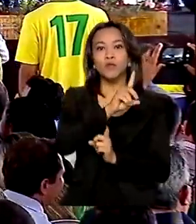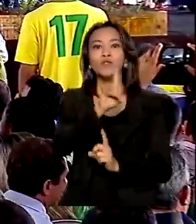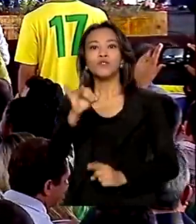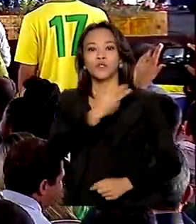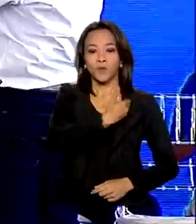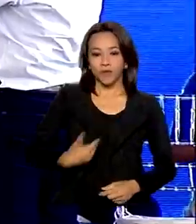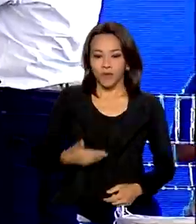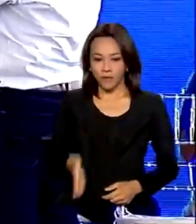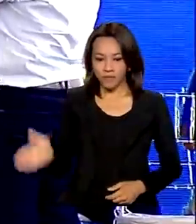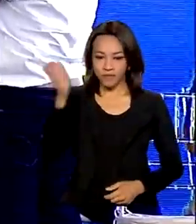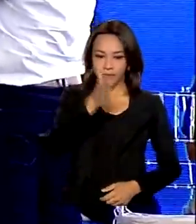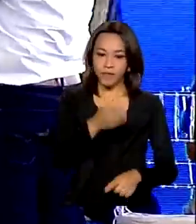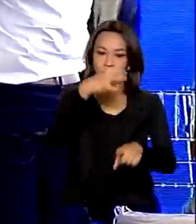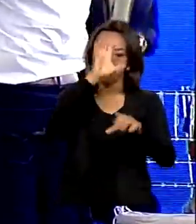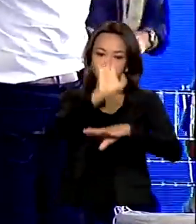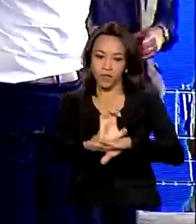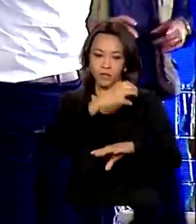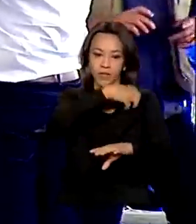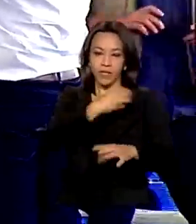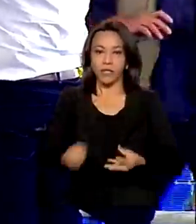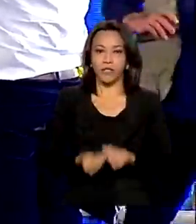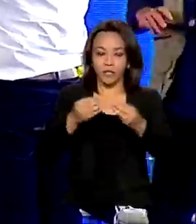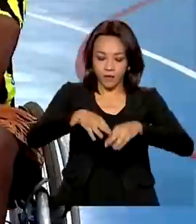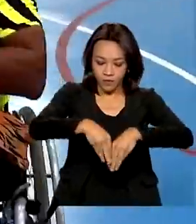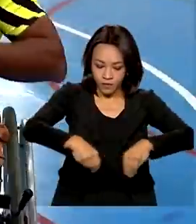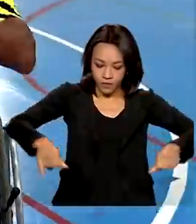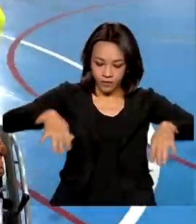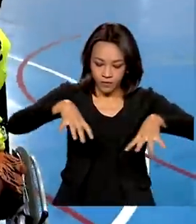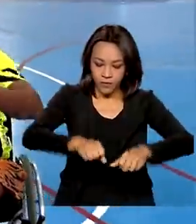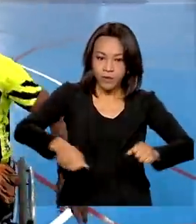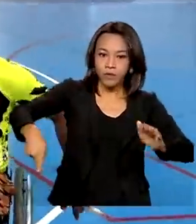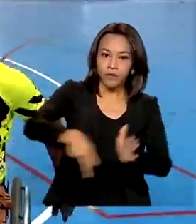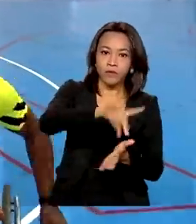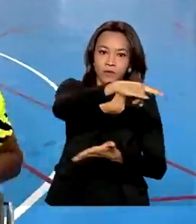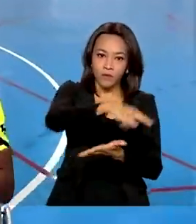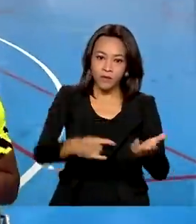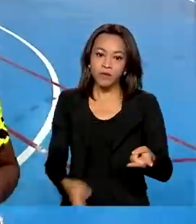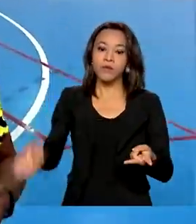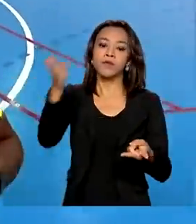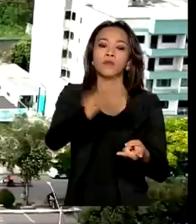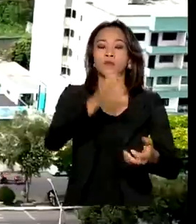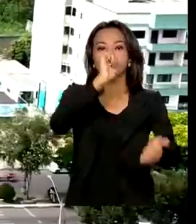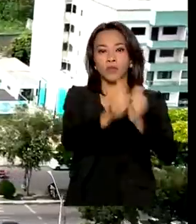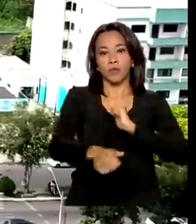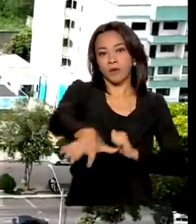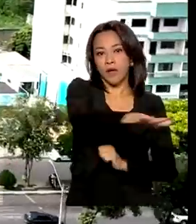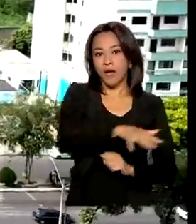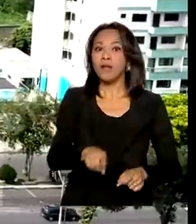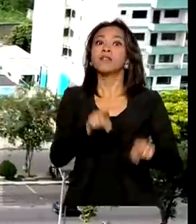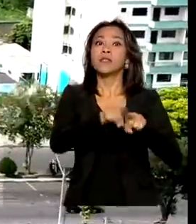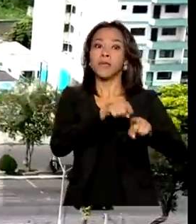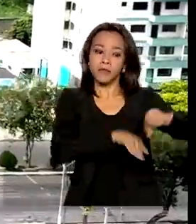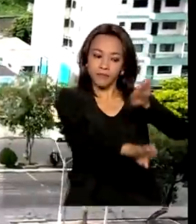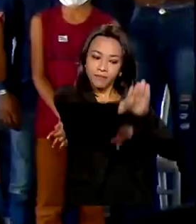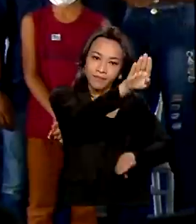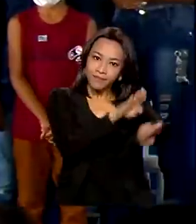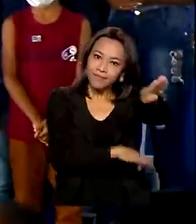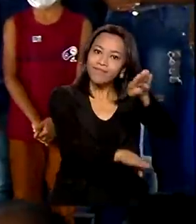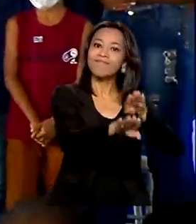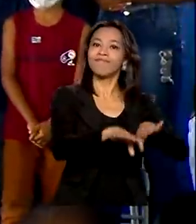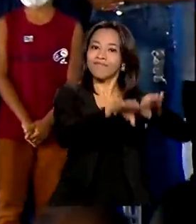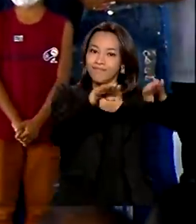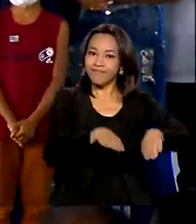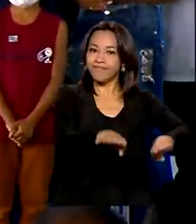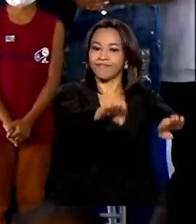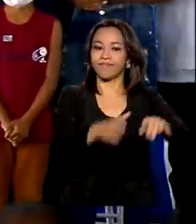entregou títulos de propriedade rural, um complexo esportivo e trechos duplicados de rodovias federais. No